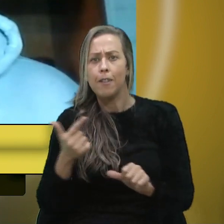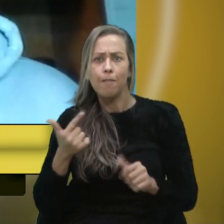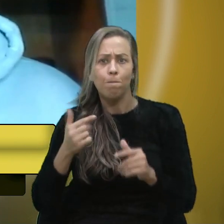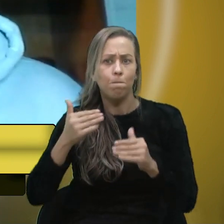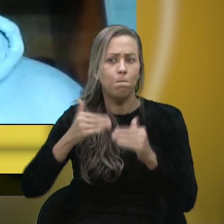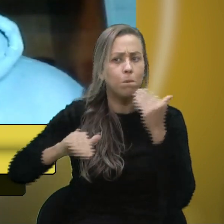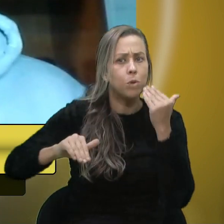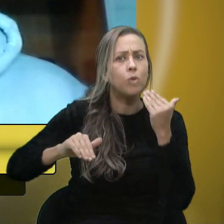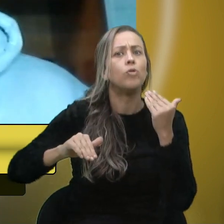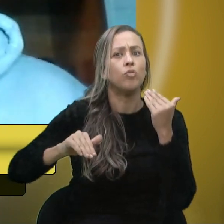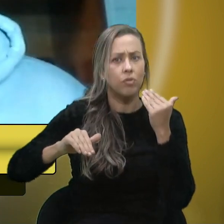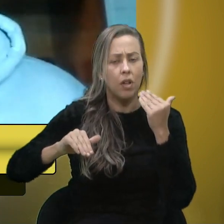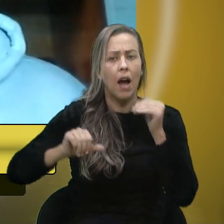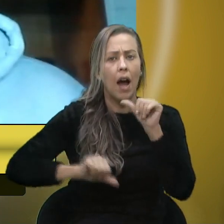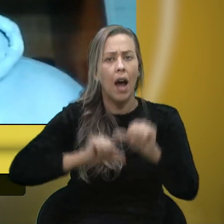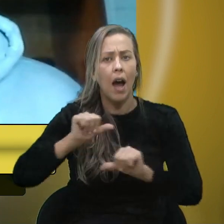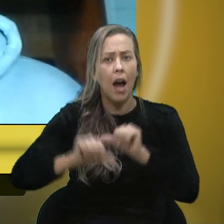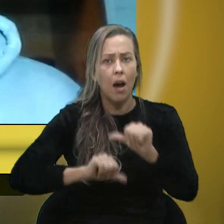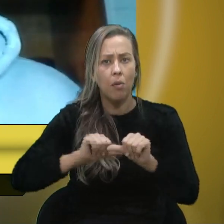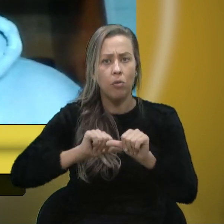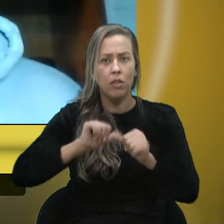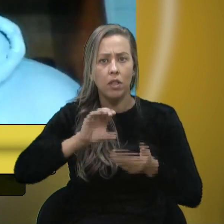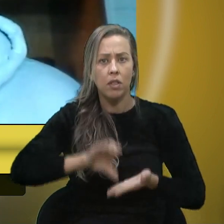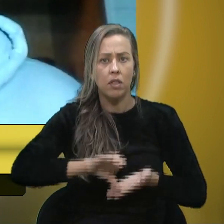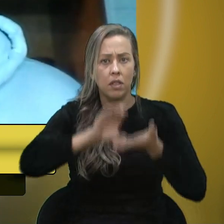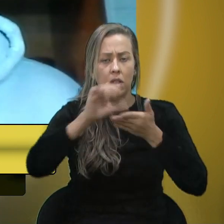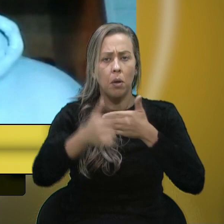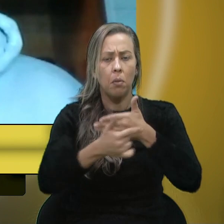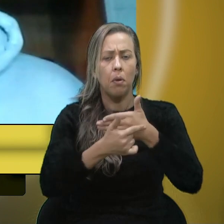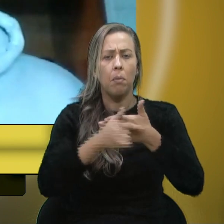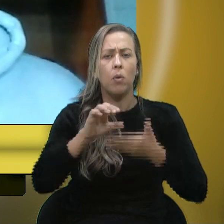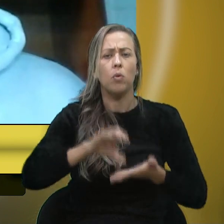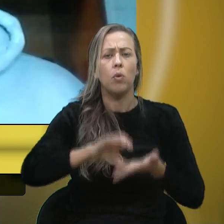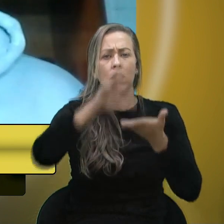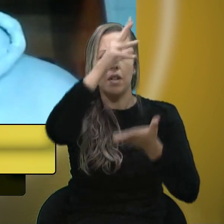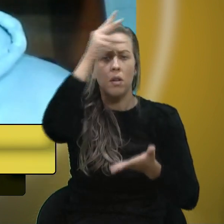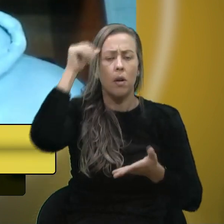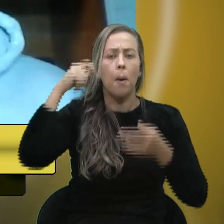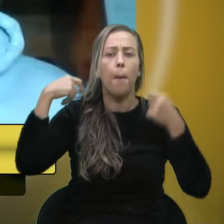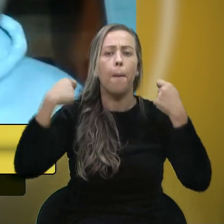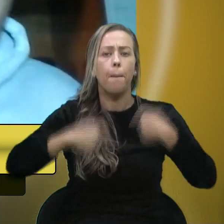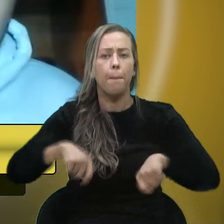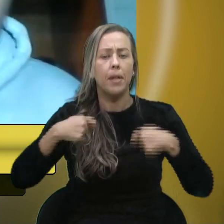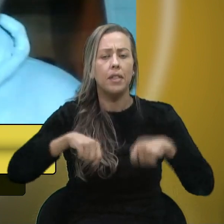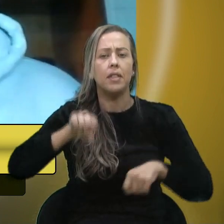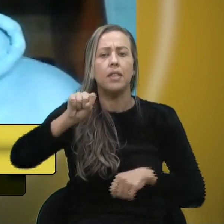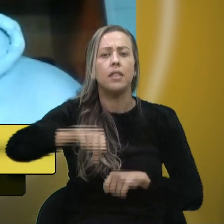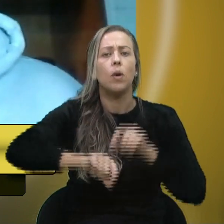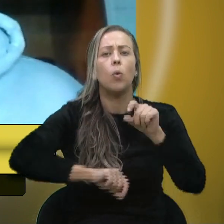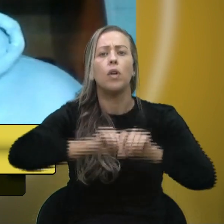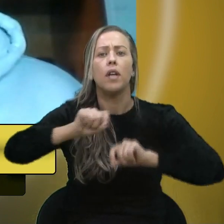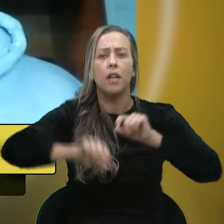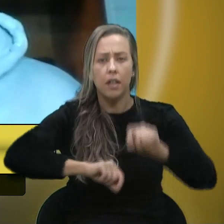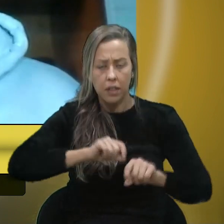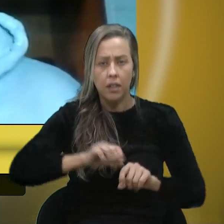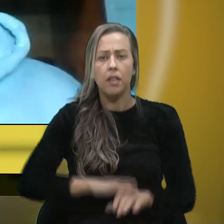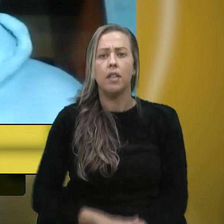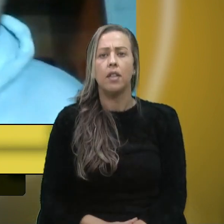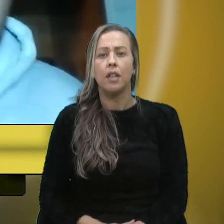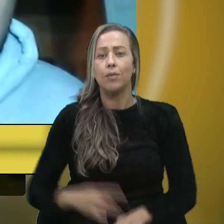altere a função de um conselho municipal ela precisa passar pela